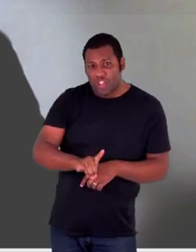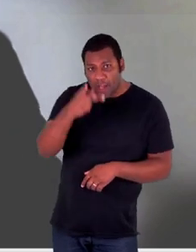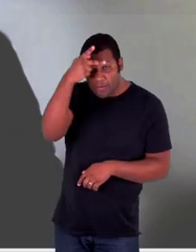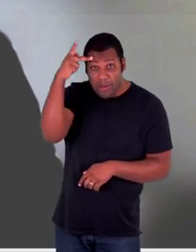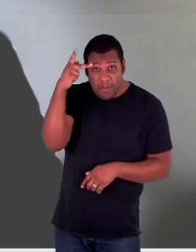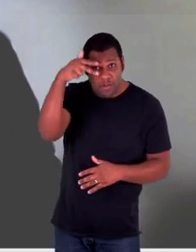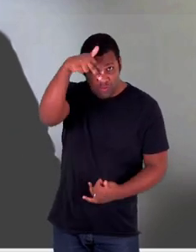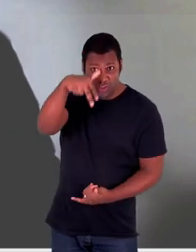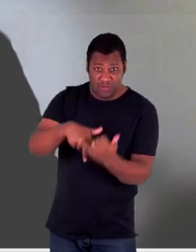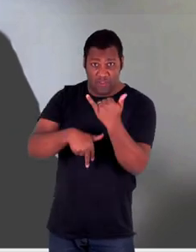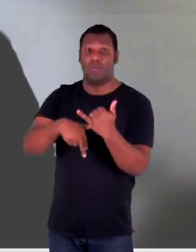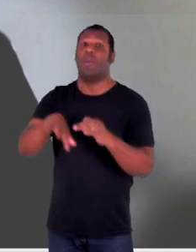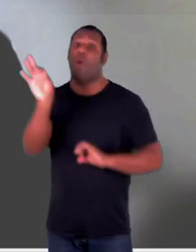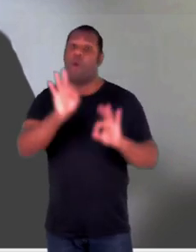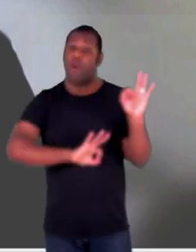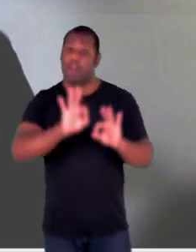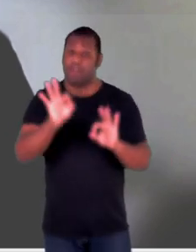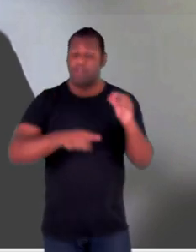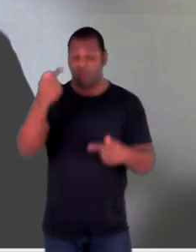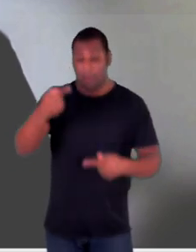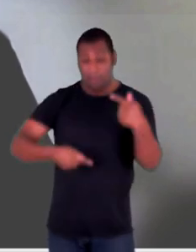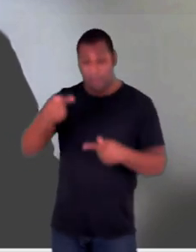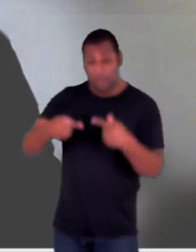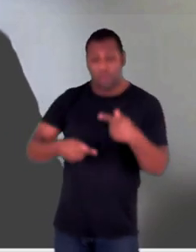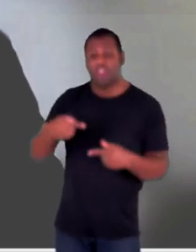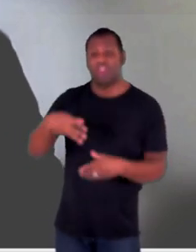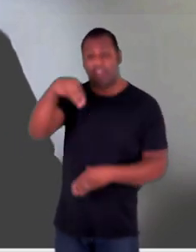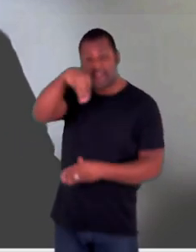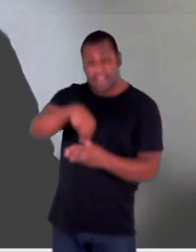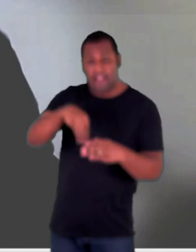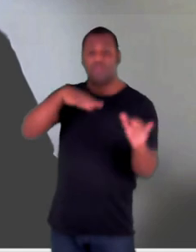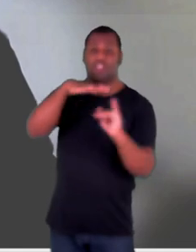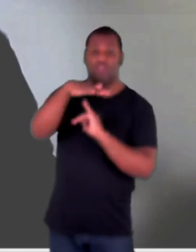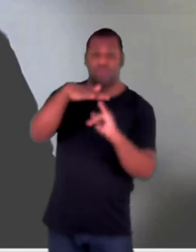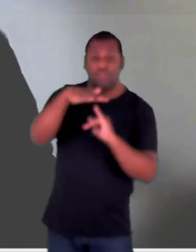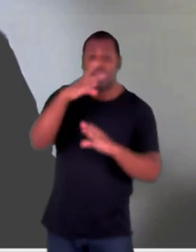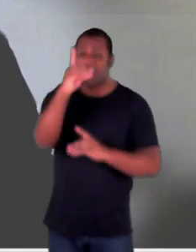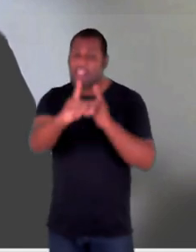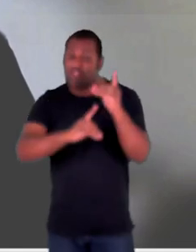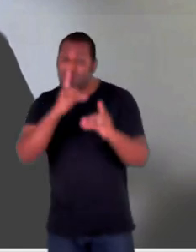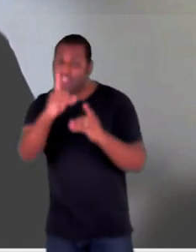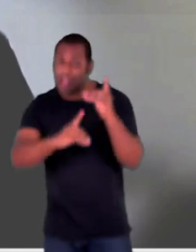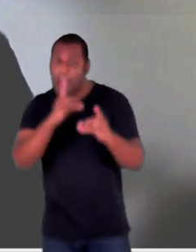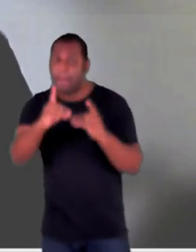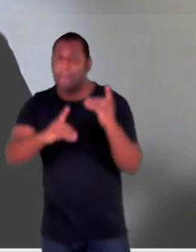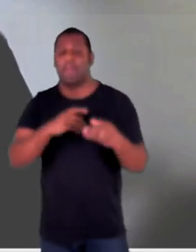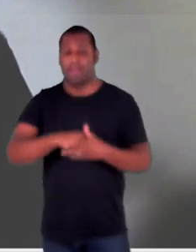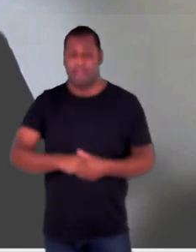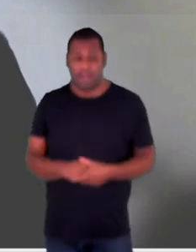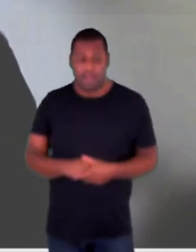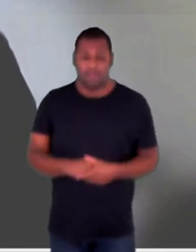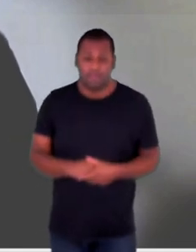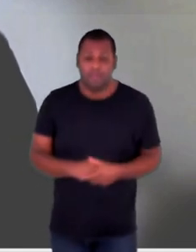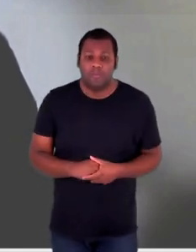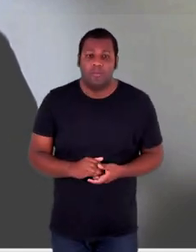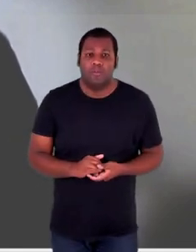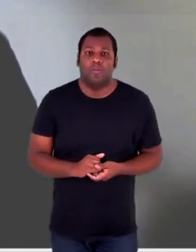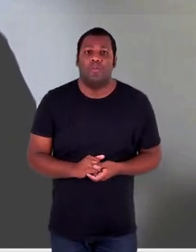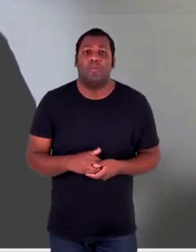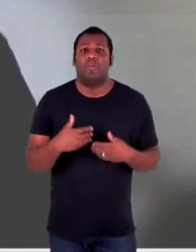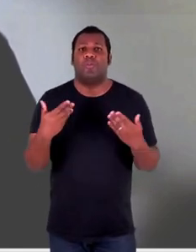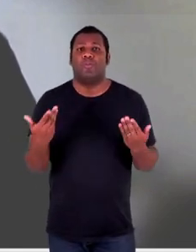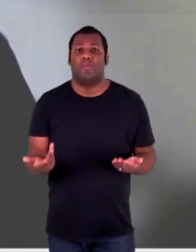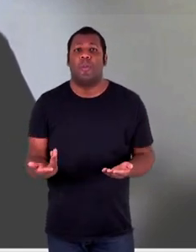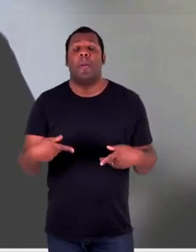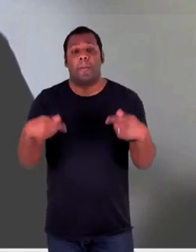construindo uma política institucional, repito, dinâmica, viva, a gente nunca vai ter um ponto ótimo de alcance, ao